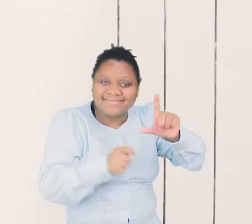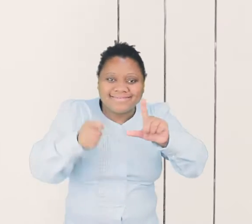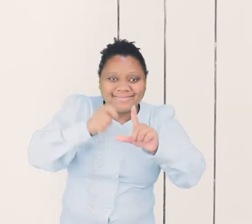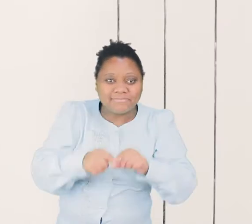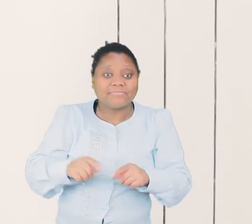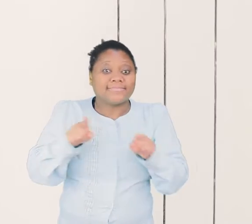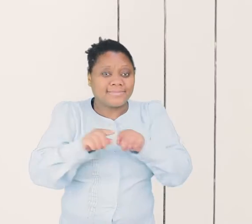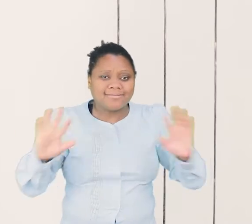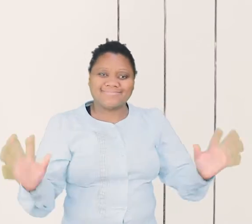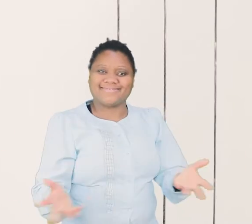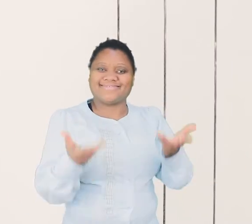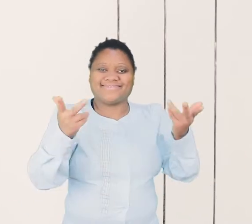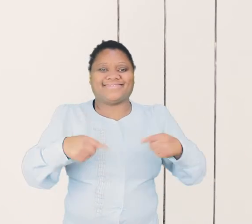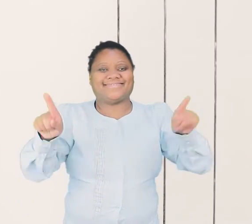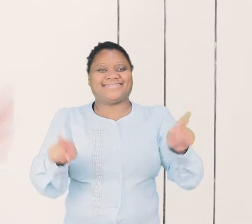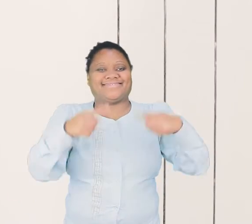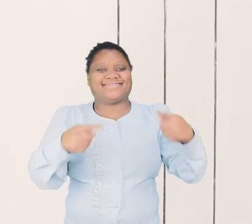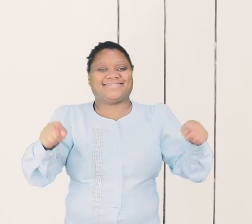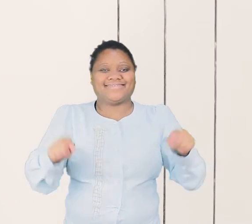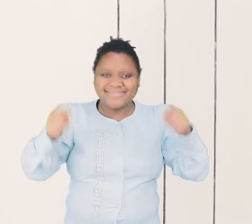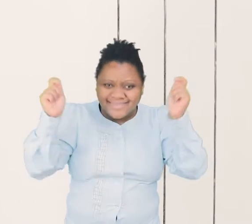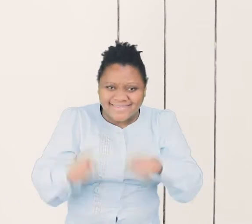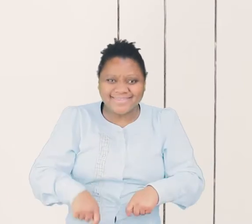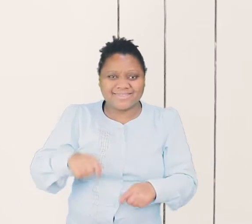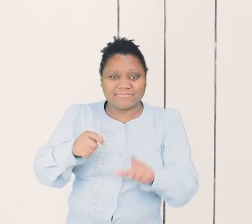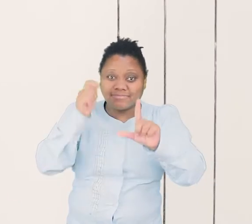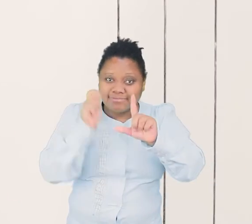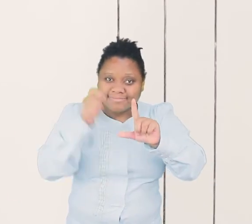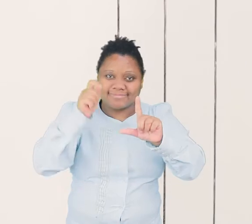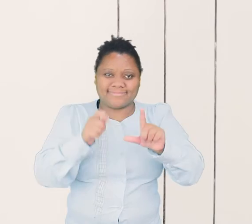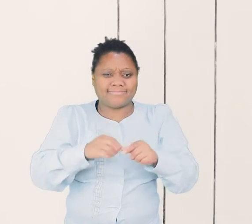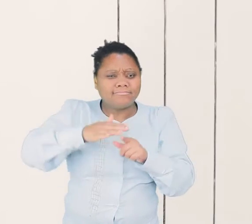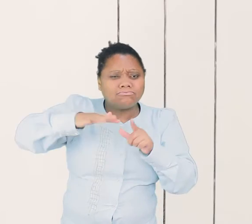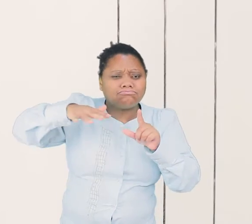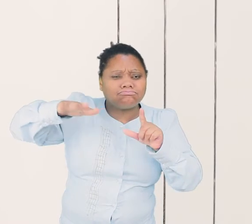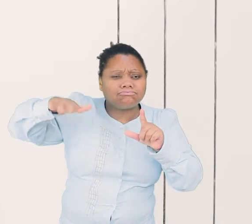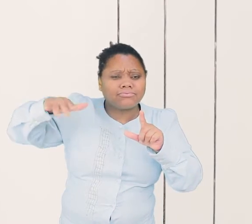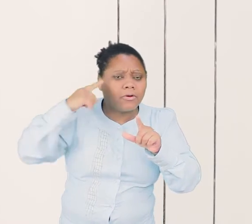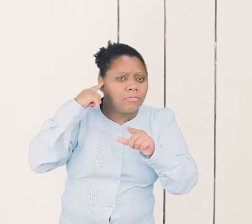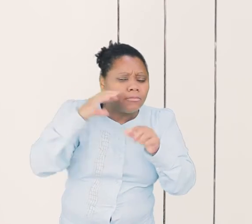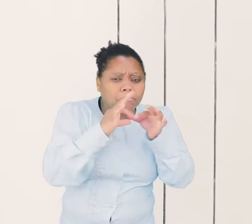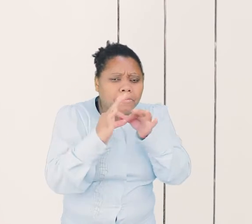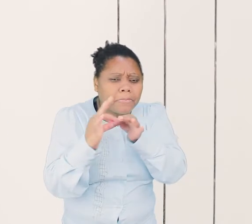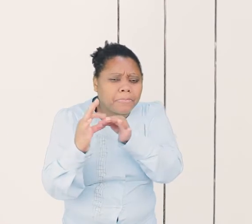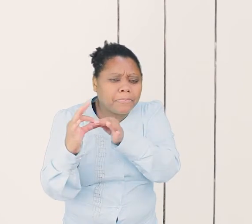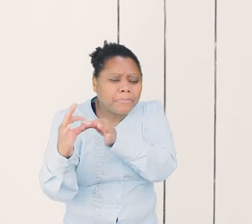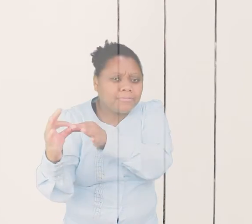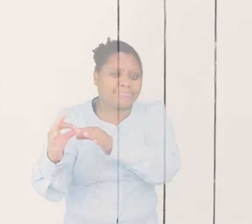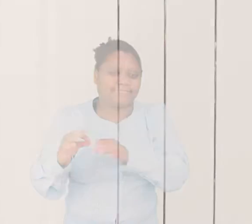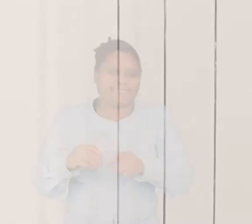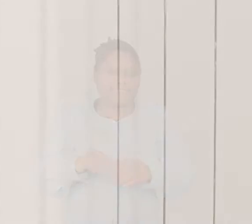E também nas orquestras. Ele é capaz, com apenas uma única nota, dar todo um